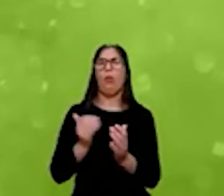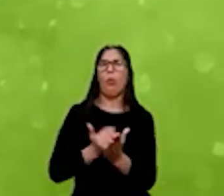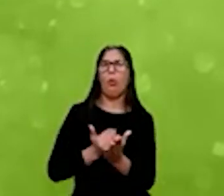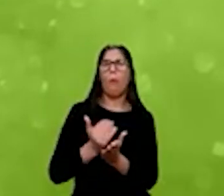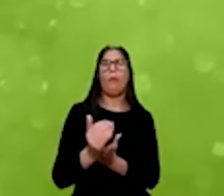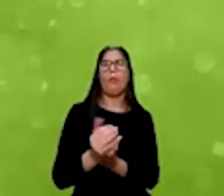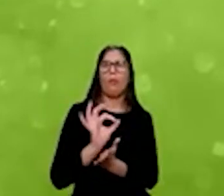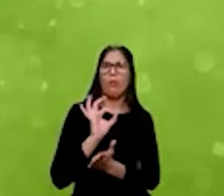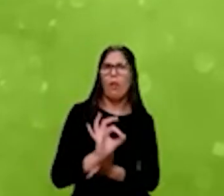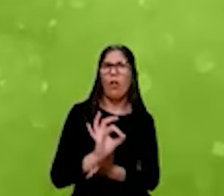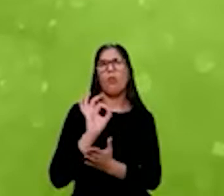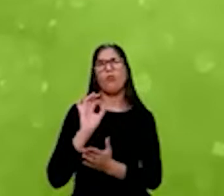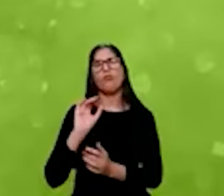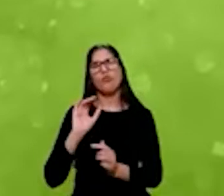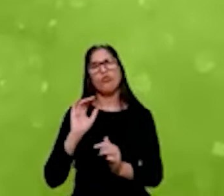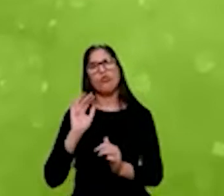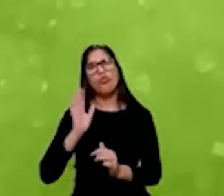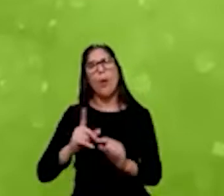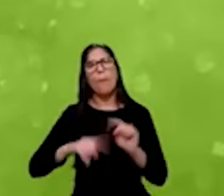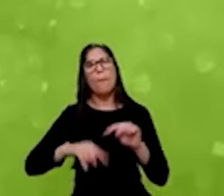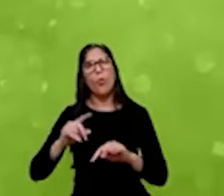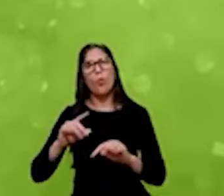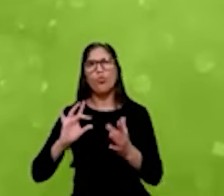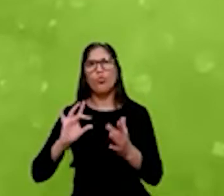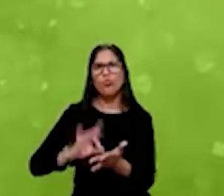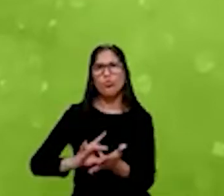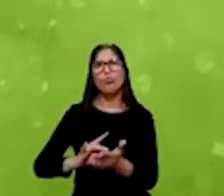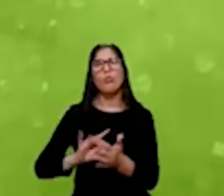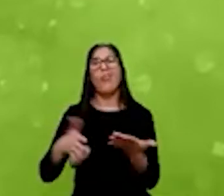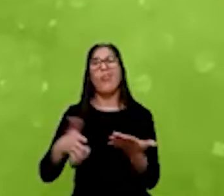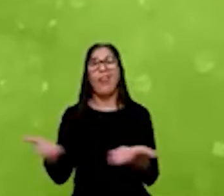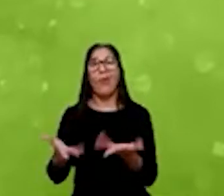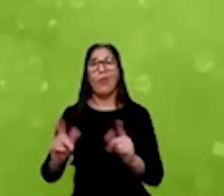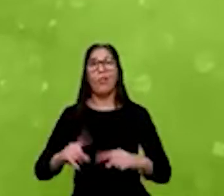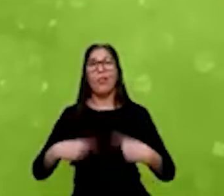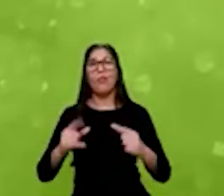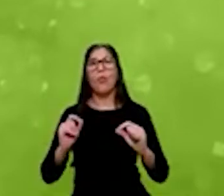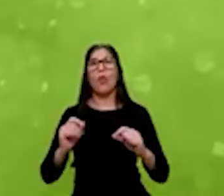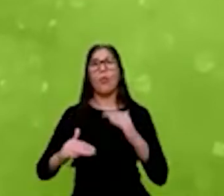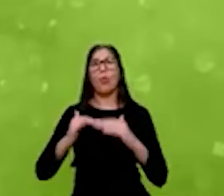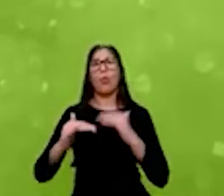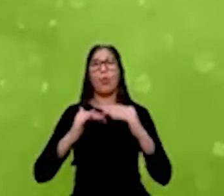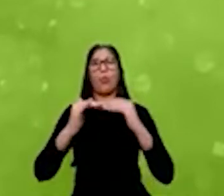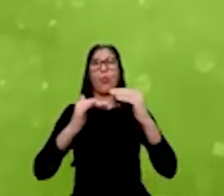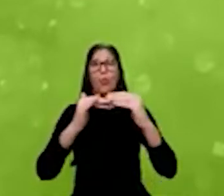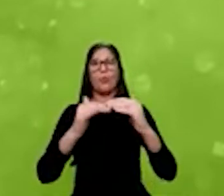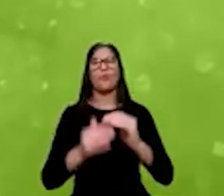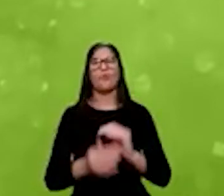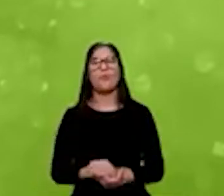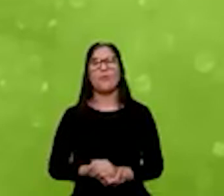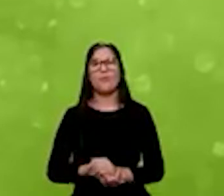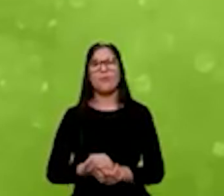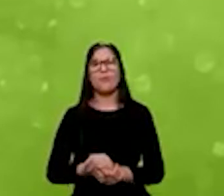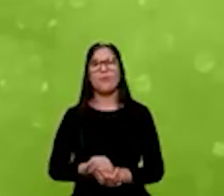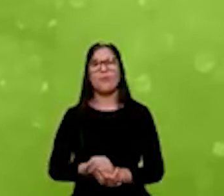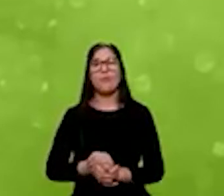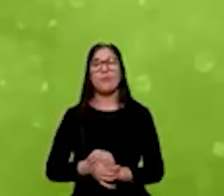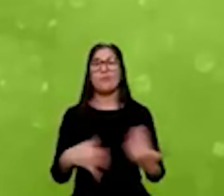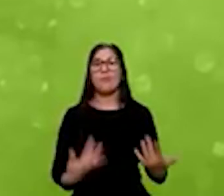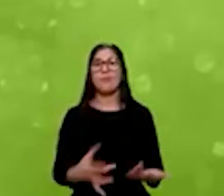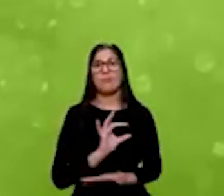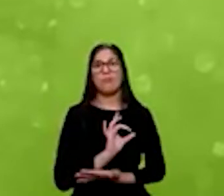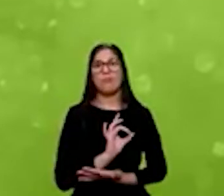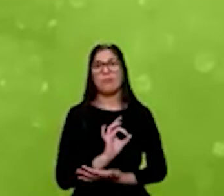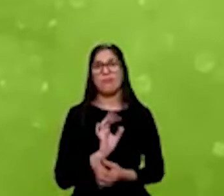já validaram o seu produto e agora tem o desafio do crescimento e da escala. Cada um desses dois,